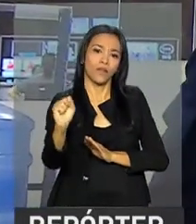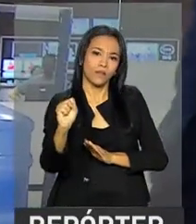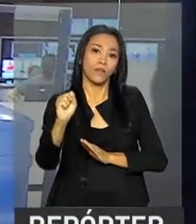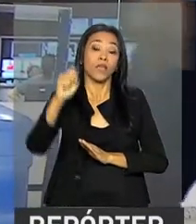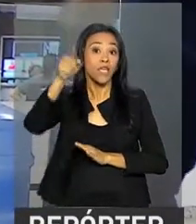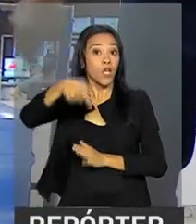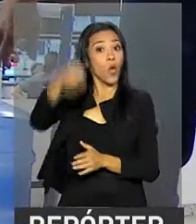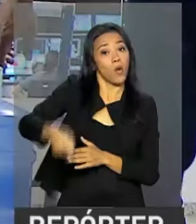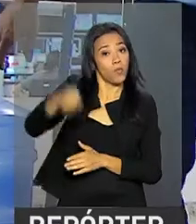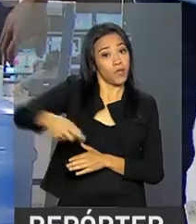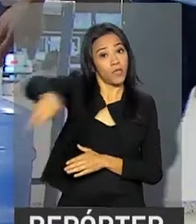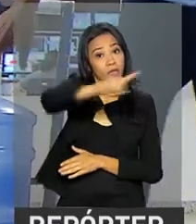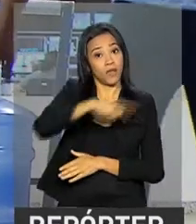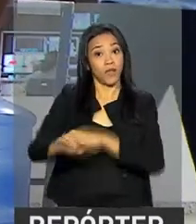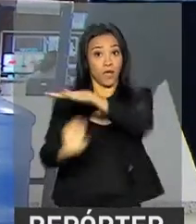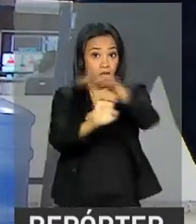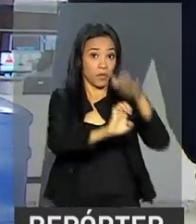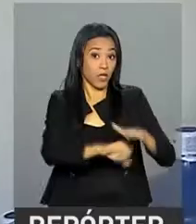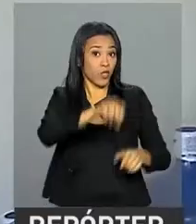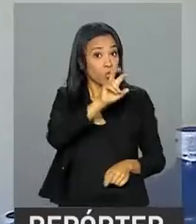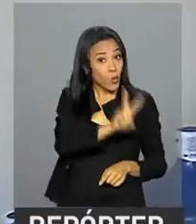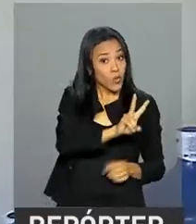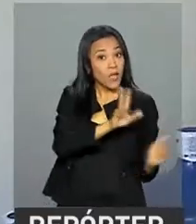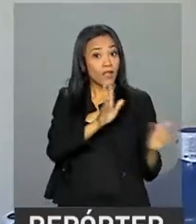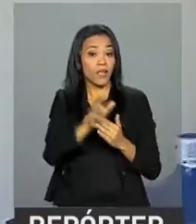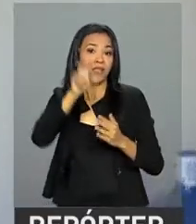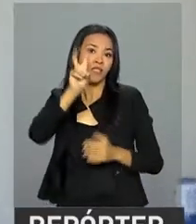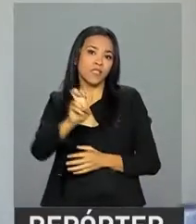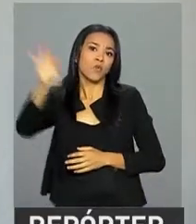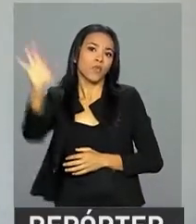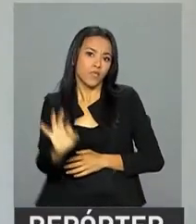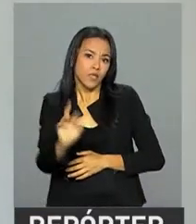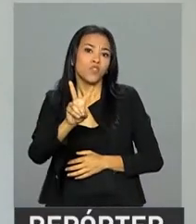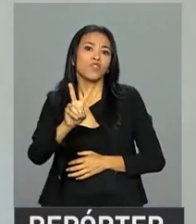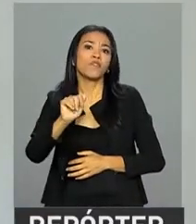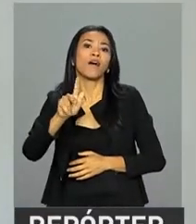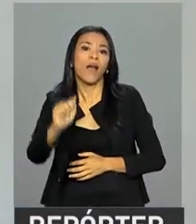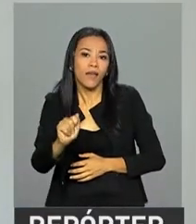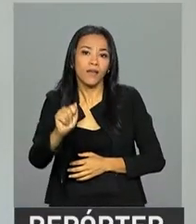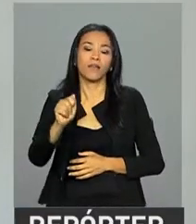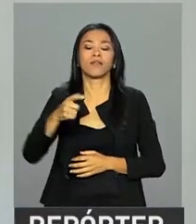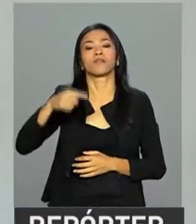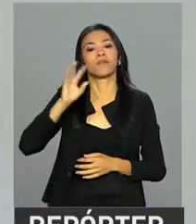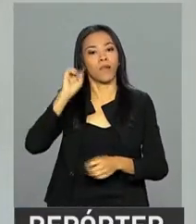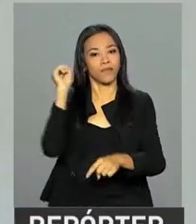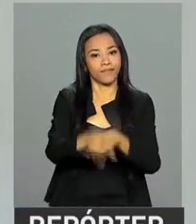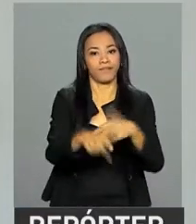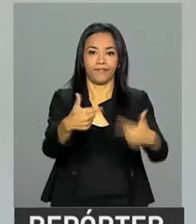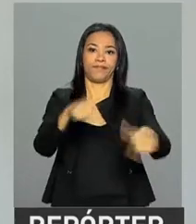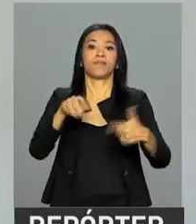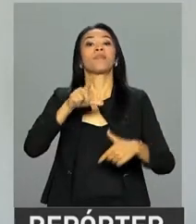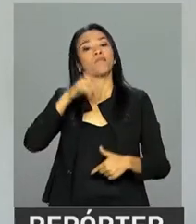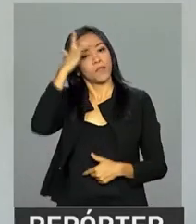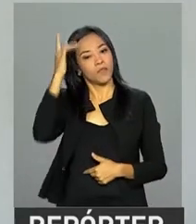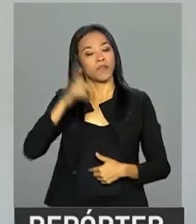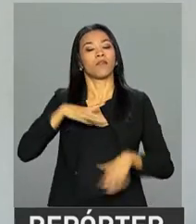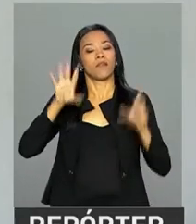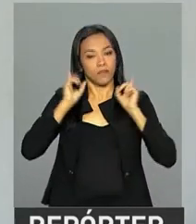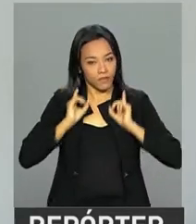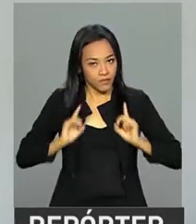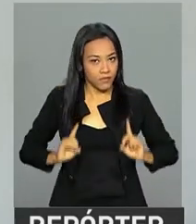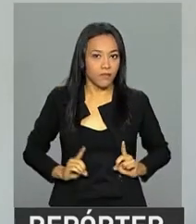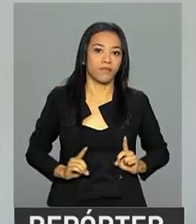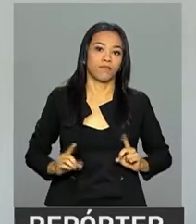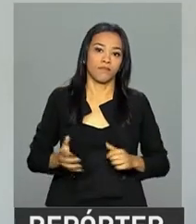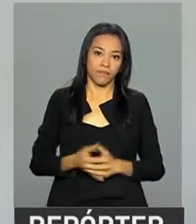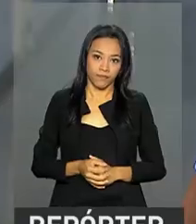reservarem de 2% a 5% das vagas, dependendo do total de trabalhadores, para pessoas com algum tipo